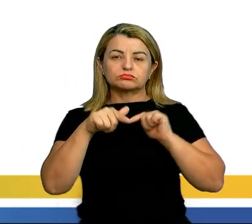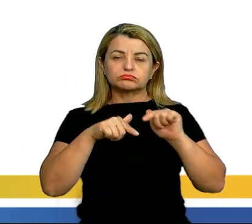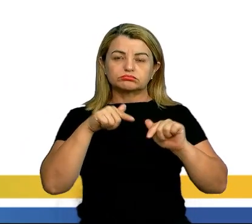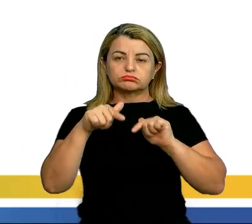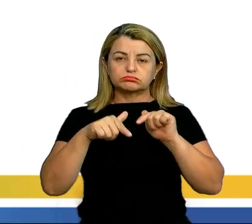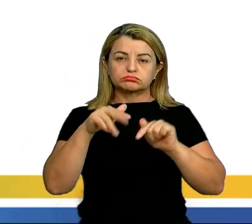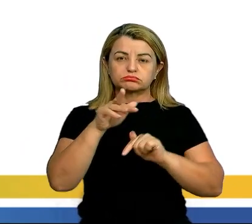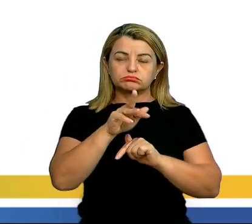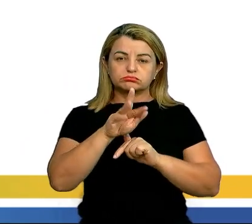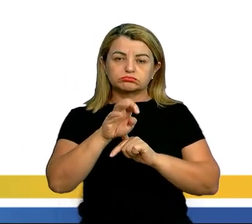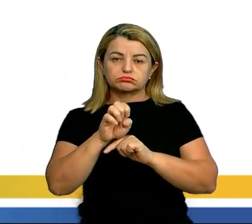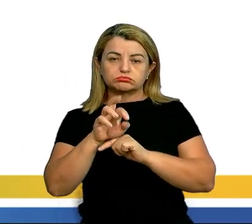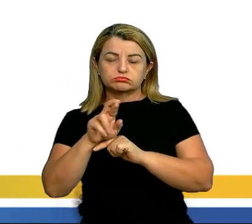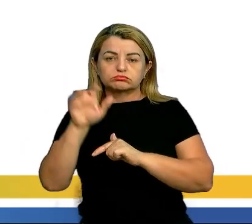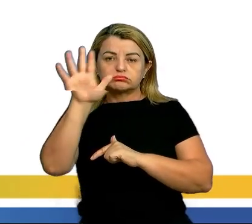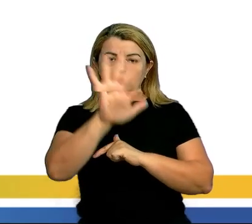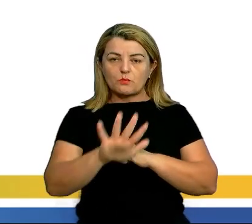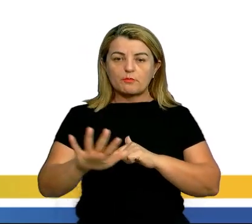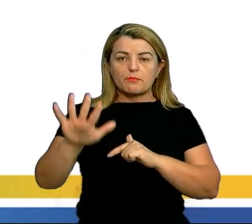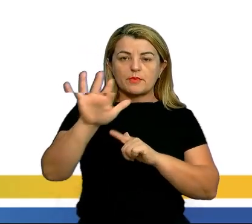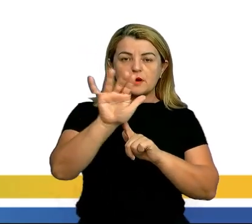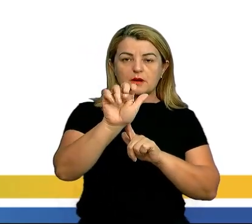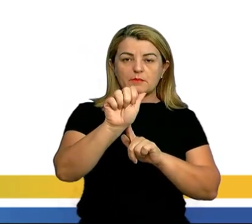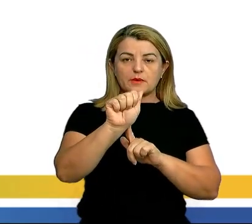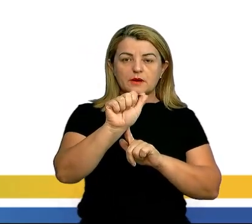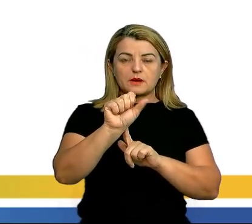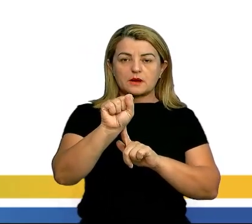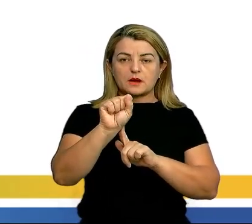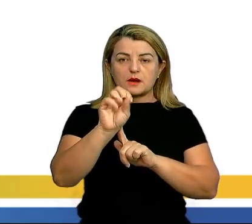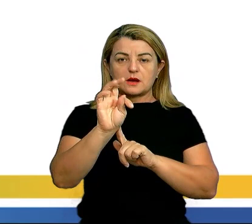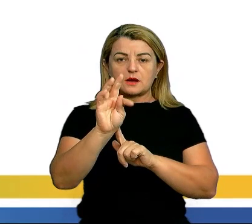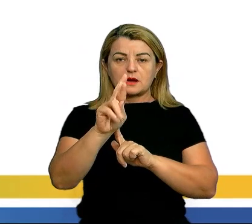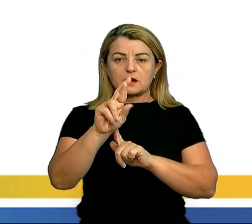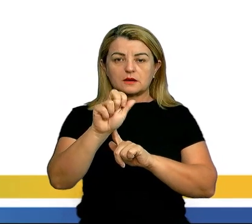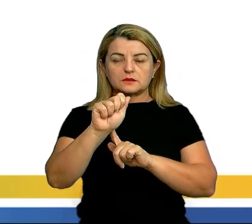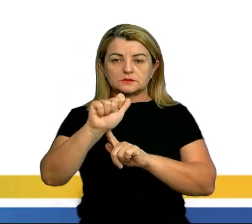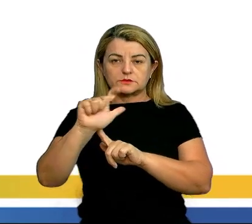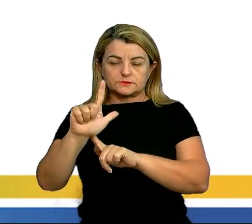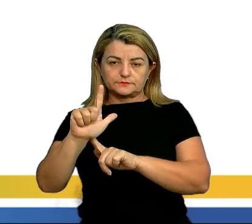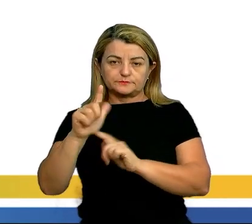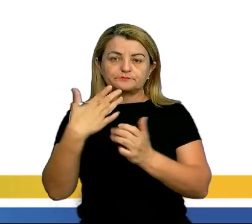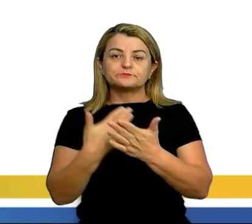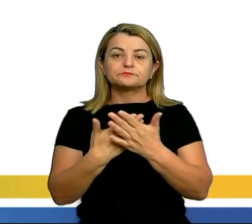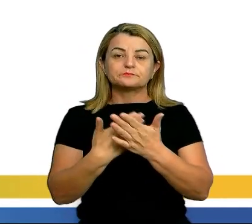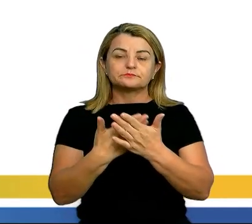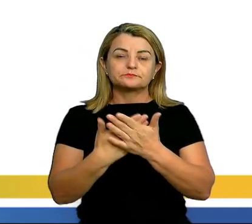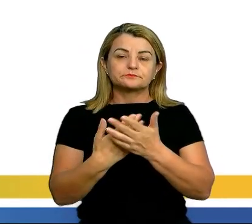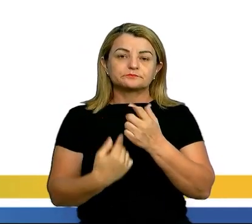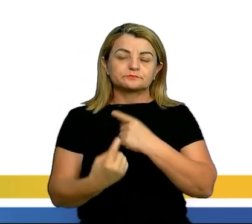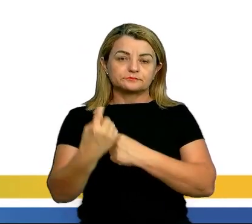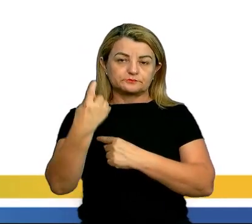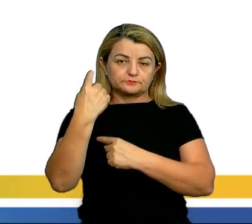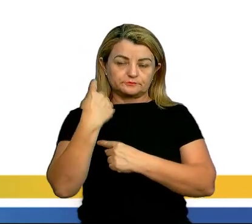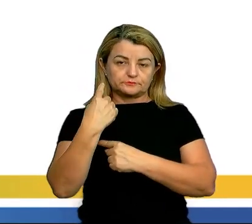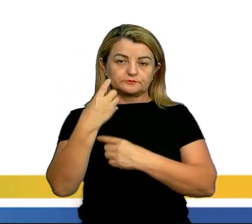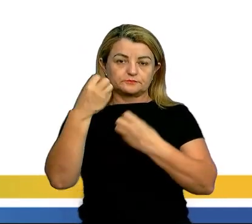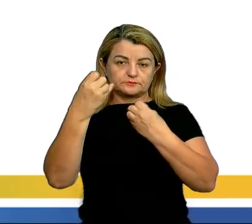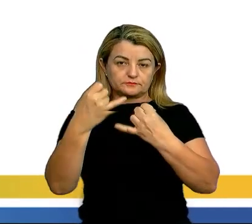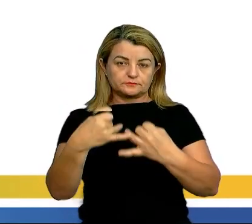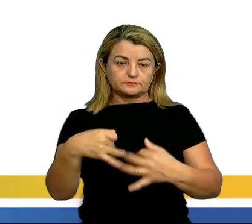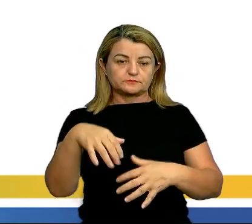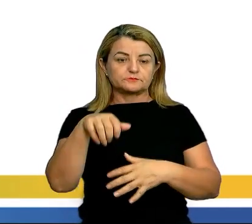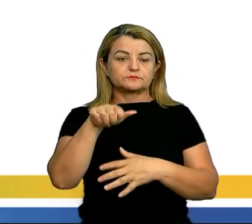até o mapa astral, tá? E aí na aula anterior a gente falou sobre o Álvaro de Campos,